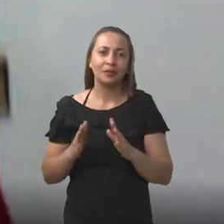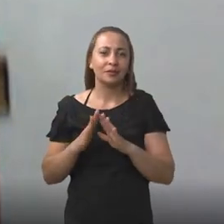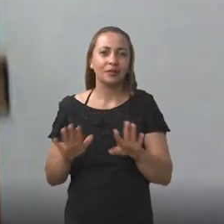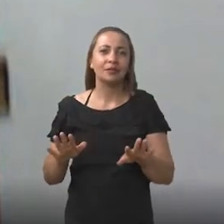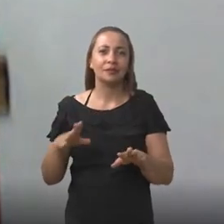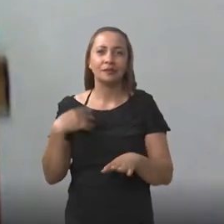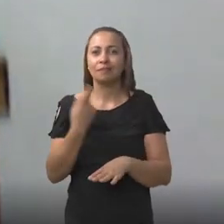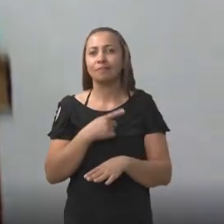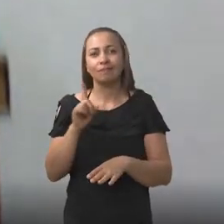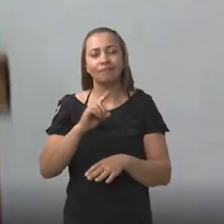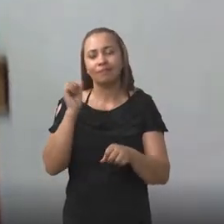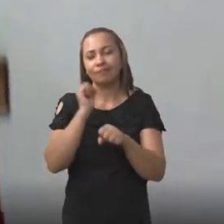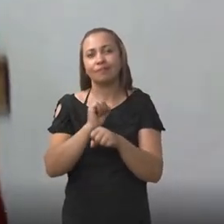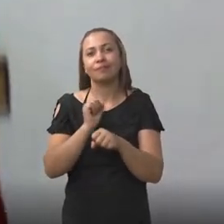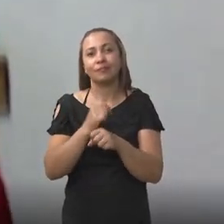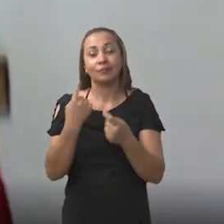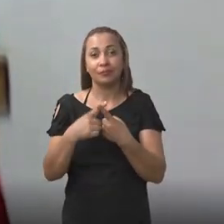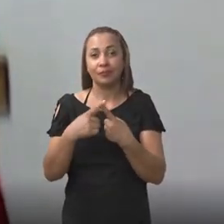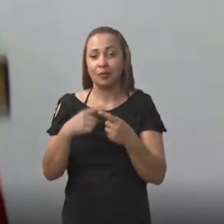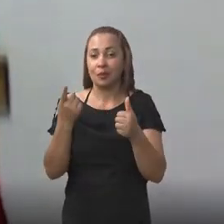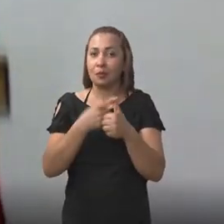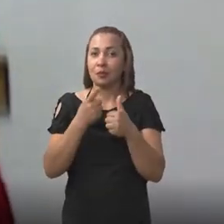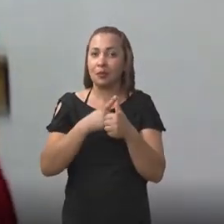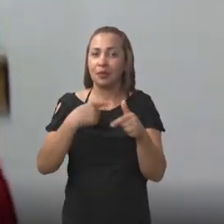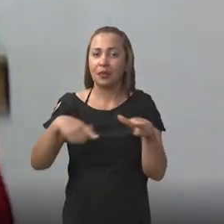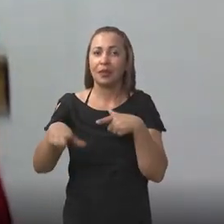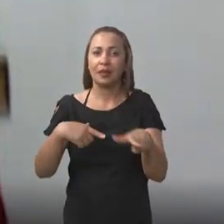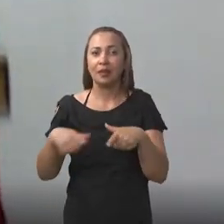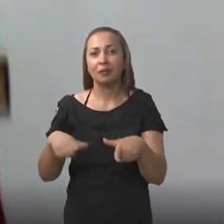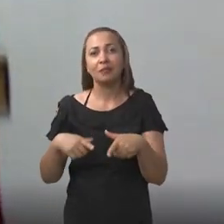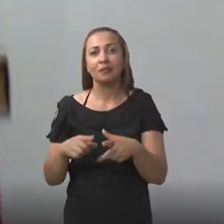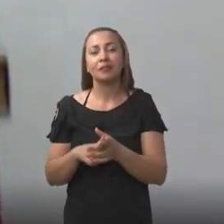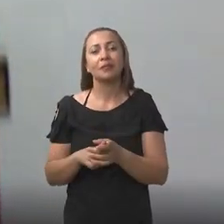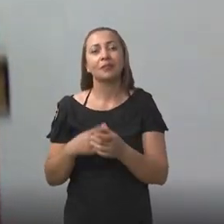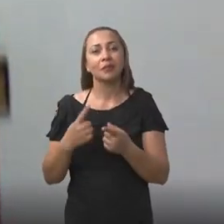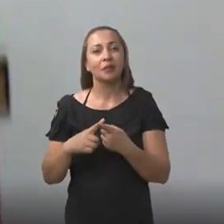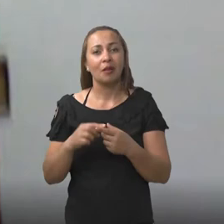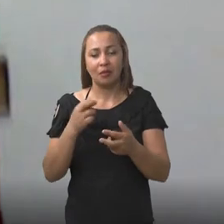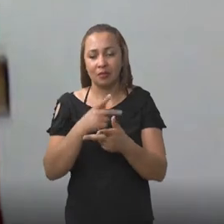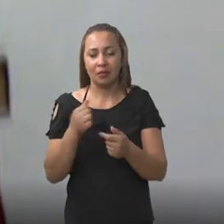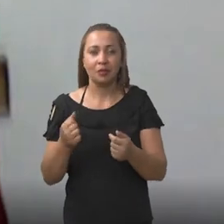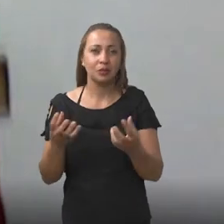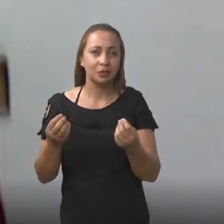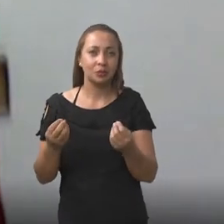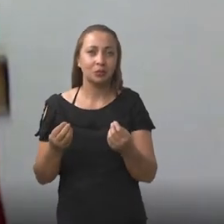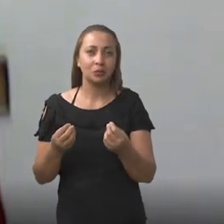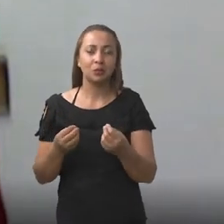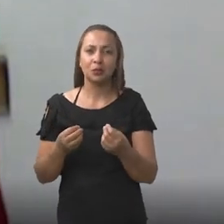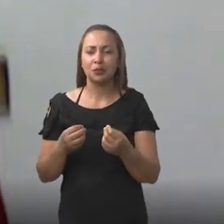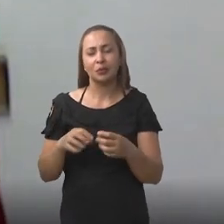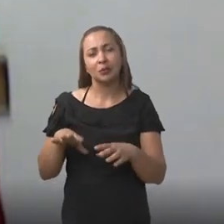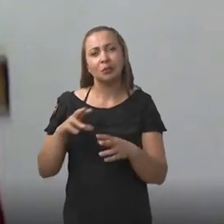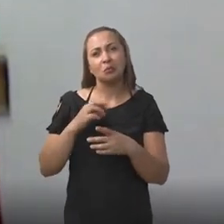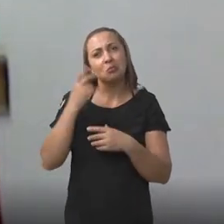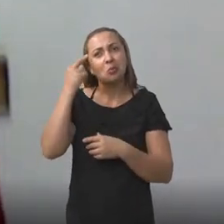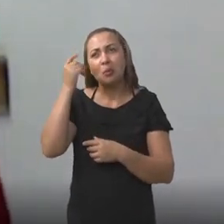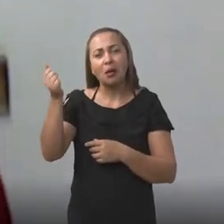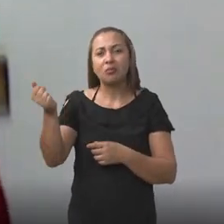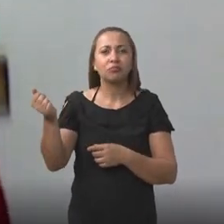Aí, eu fiquei muito feliz, assim, realmente a gente não esperava, porque foi o primeiro trabalho do projeto, porque foi uma coisa, assim, muito